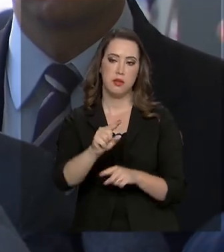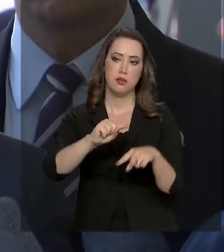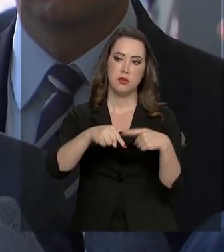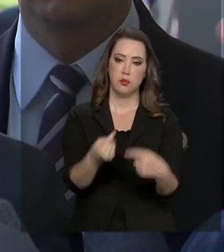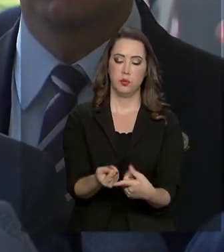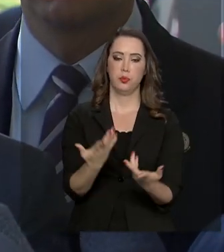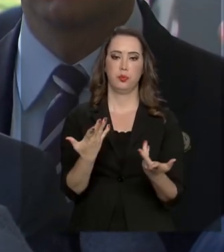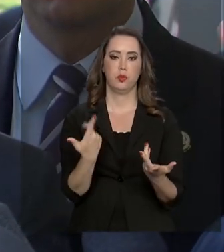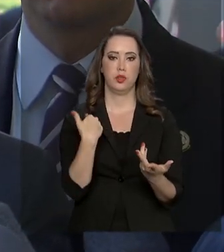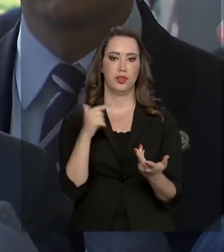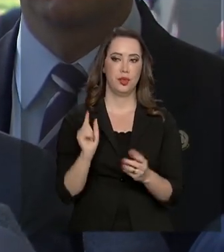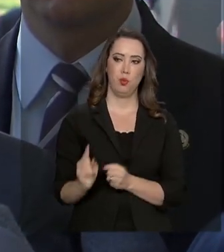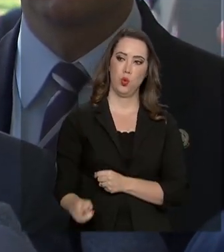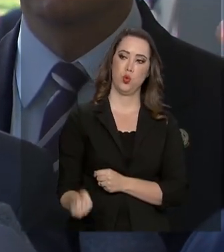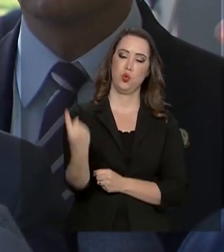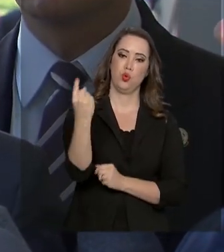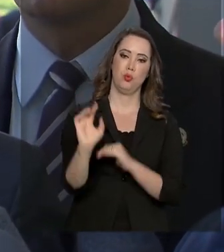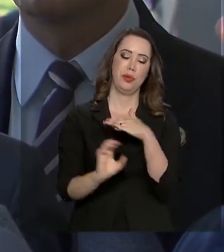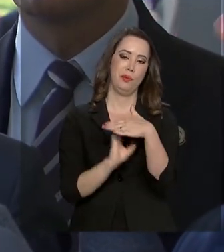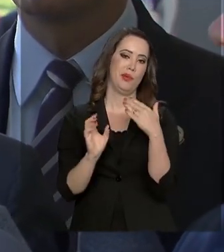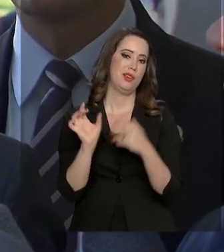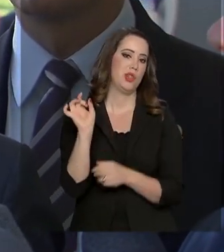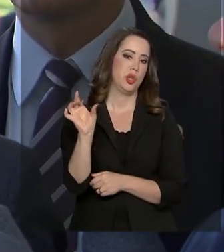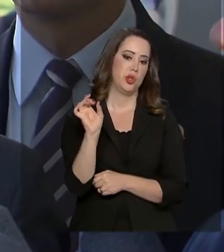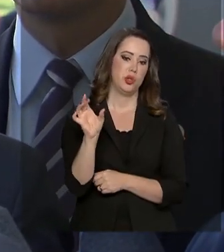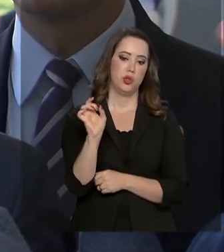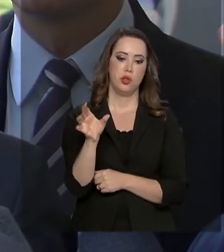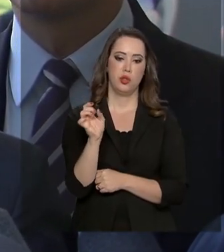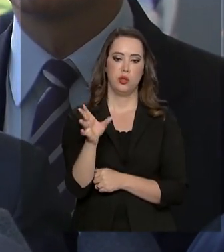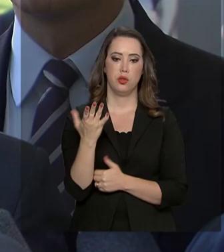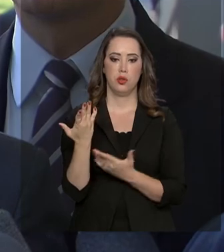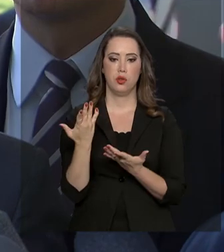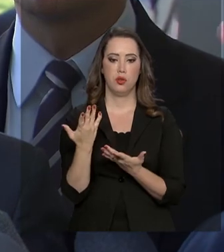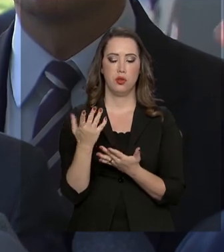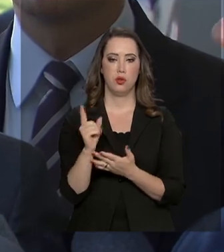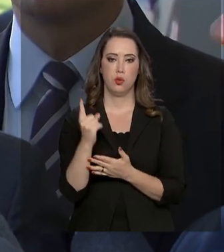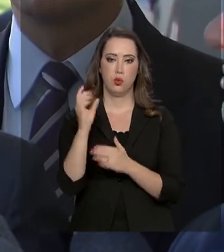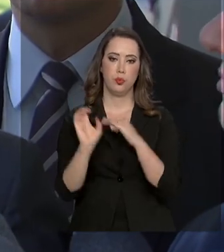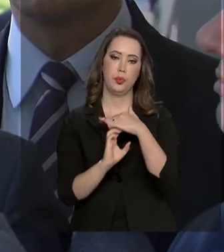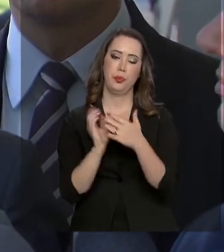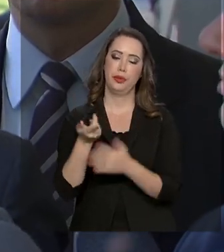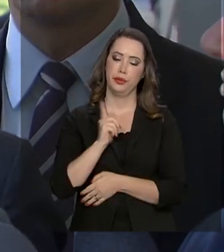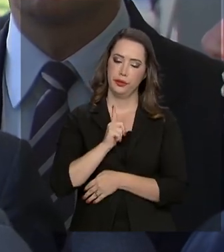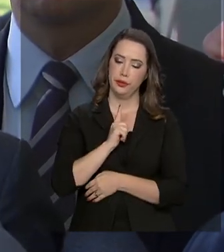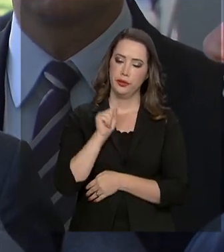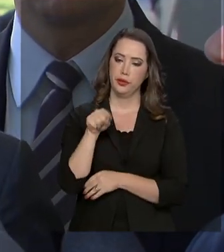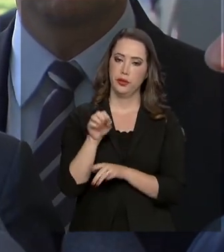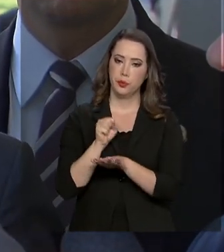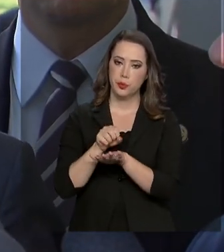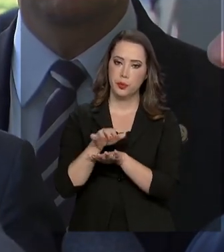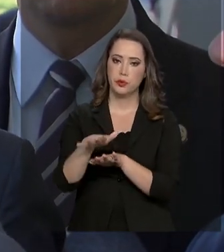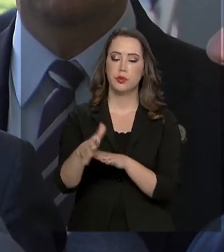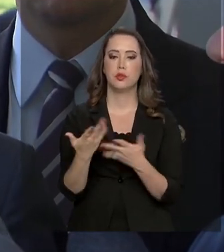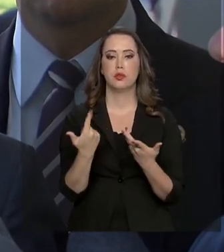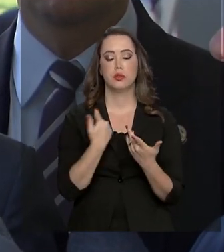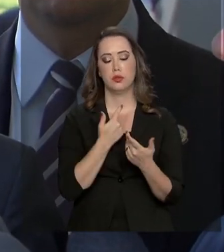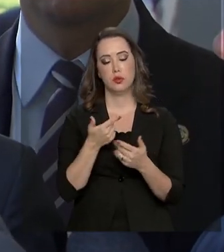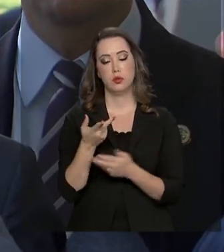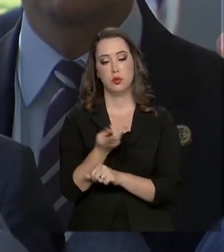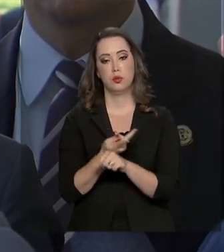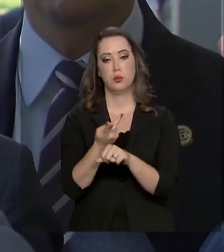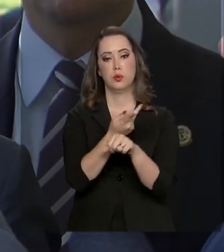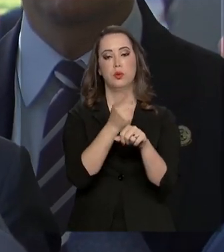o monopólio ainda existe na questão da distribuição e nós estamos